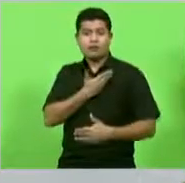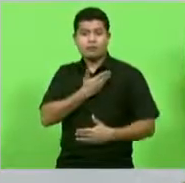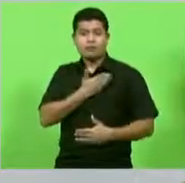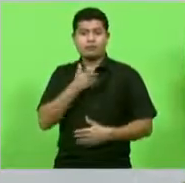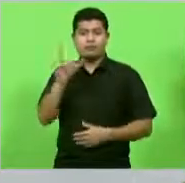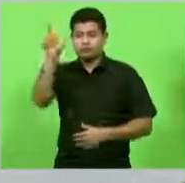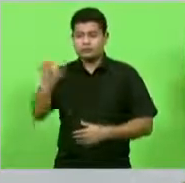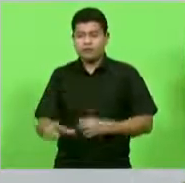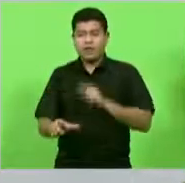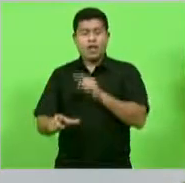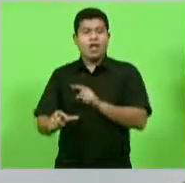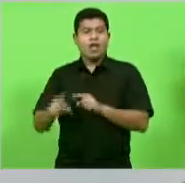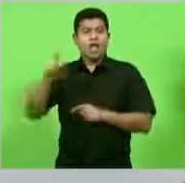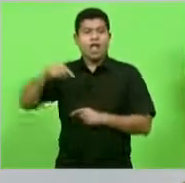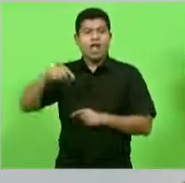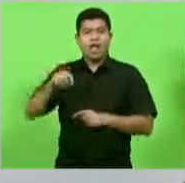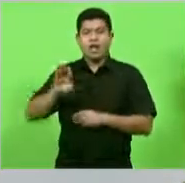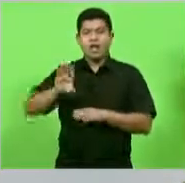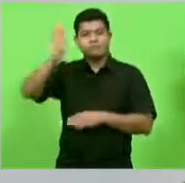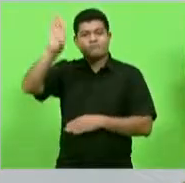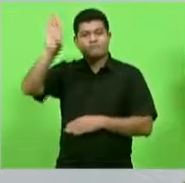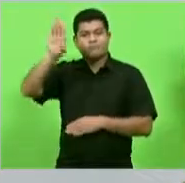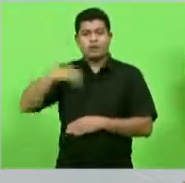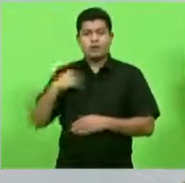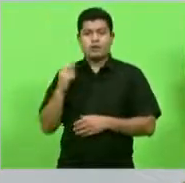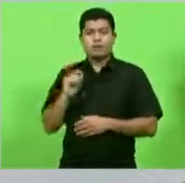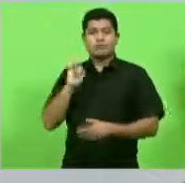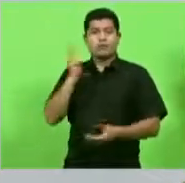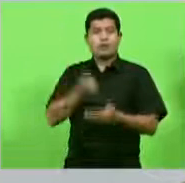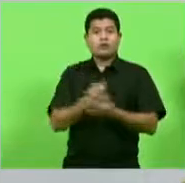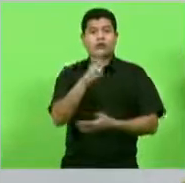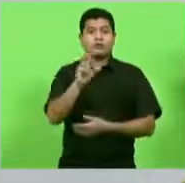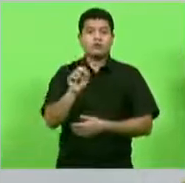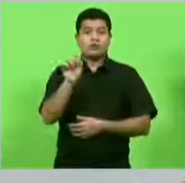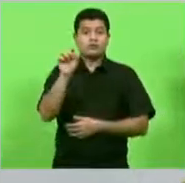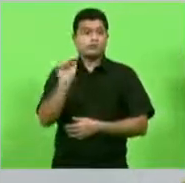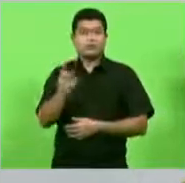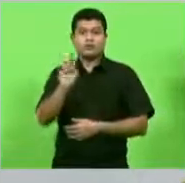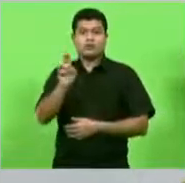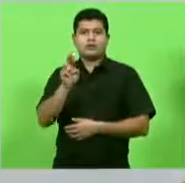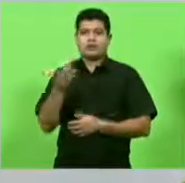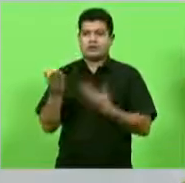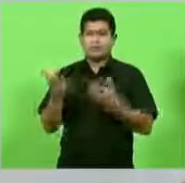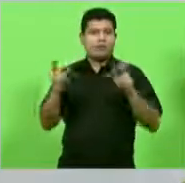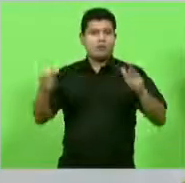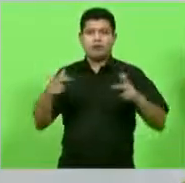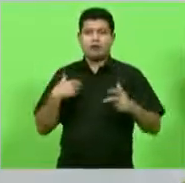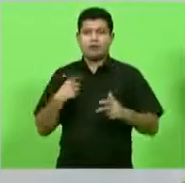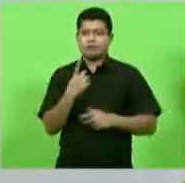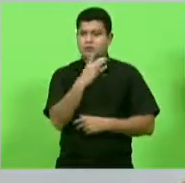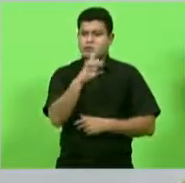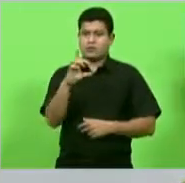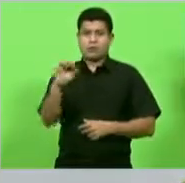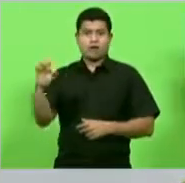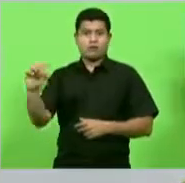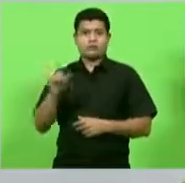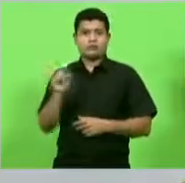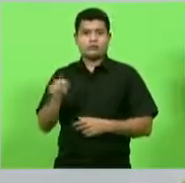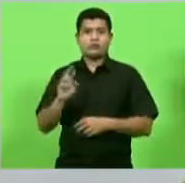candidato na tua cidade na tua região ele vai lá colocou 50 mil reais tu vai querer colocar 50 mil reais colocar 100 mil reais